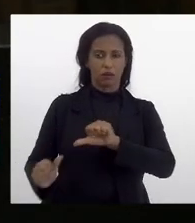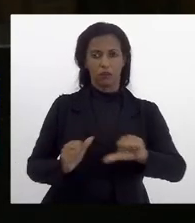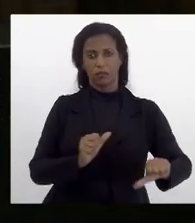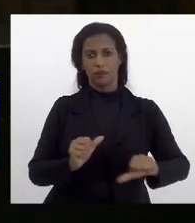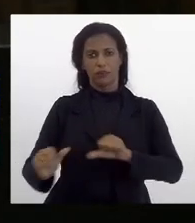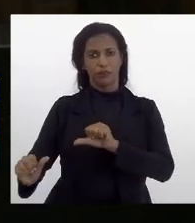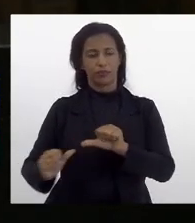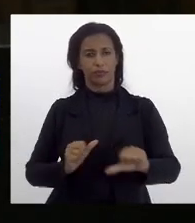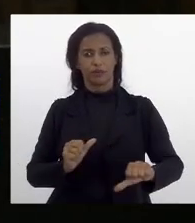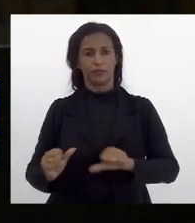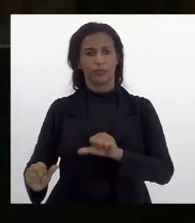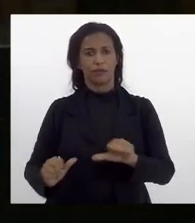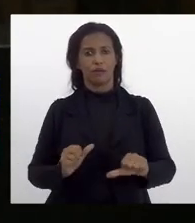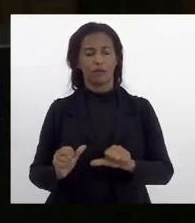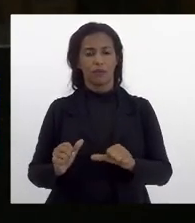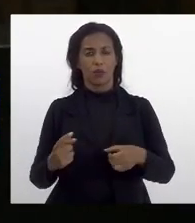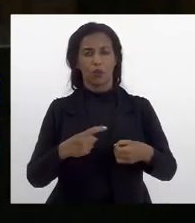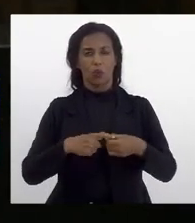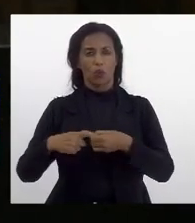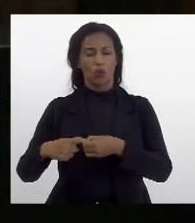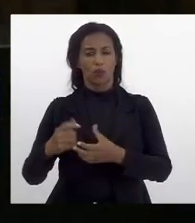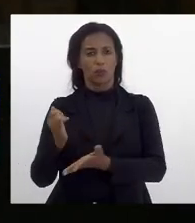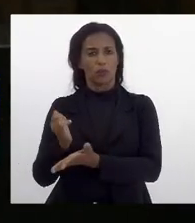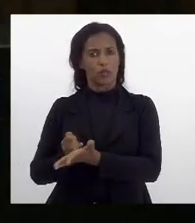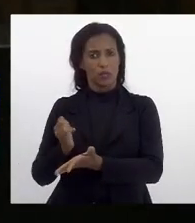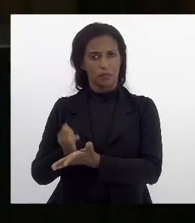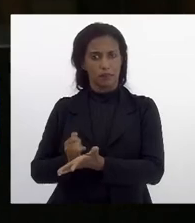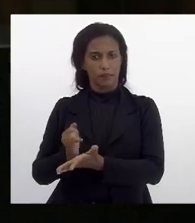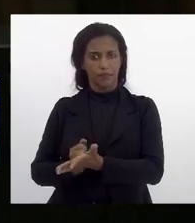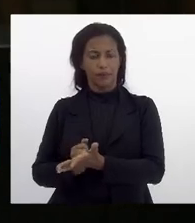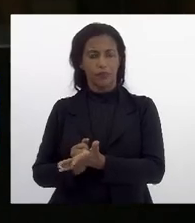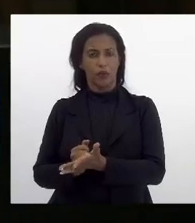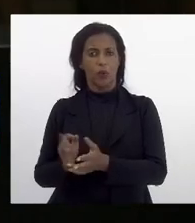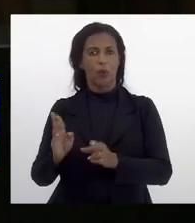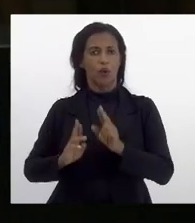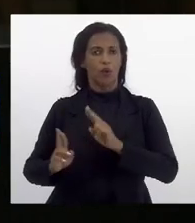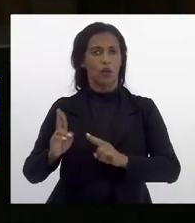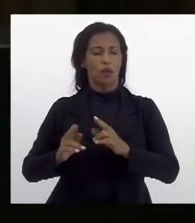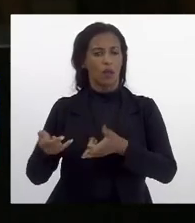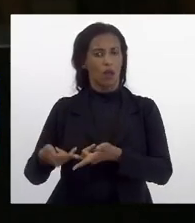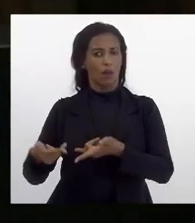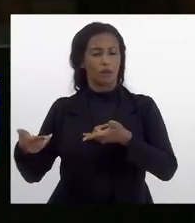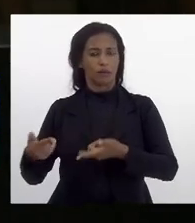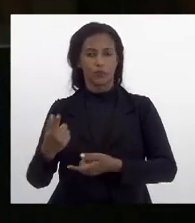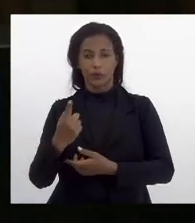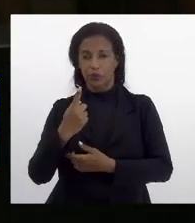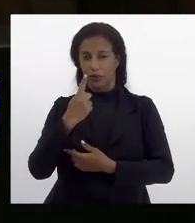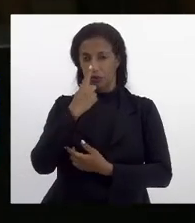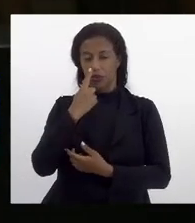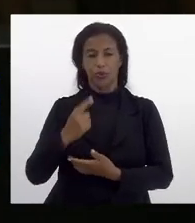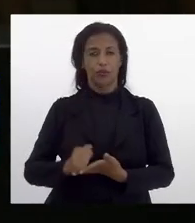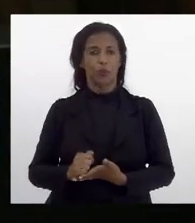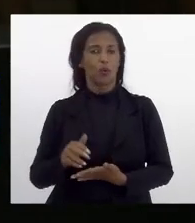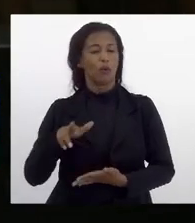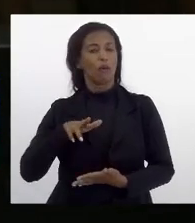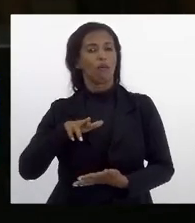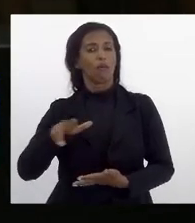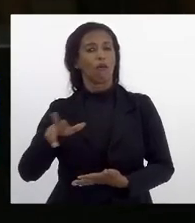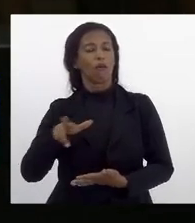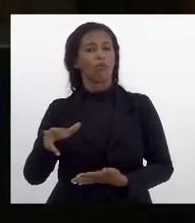o convênio do ICMS do ICMS com relação aos absorventes íntimos não